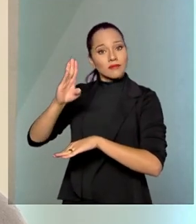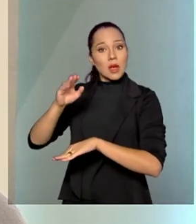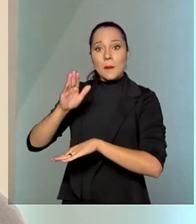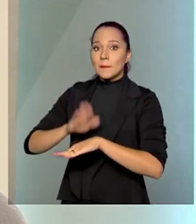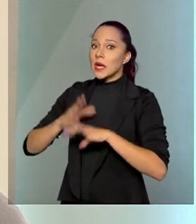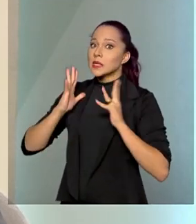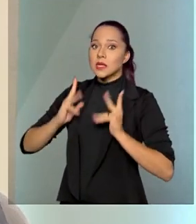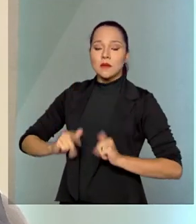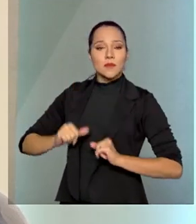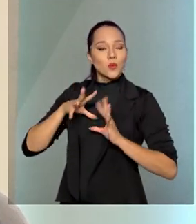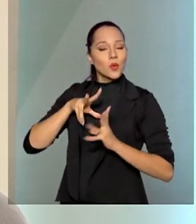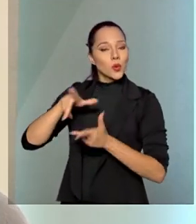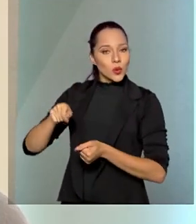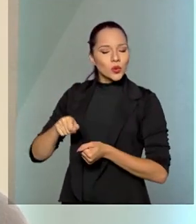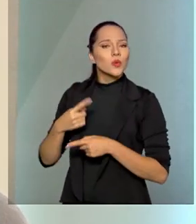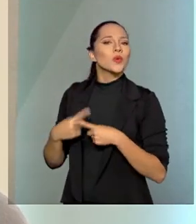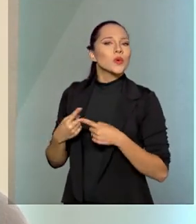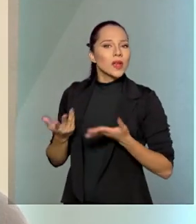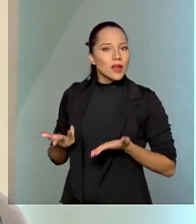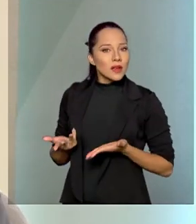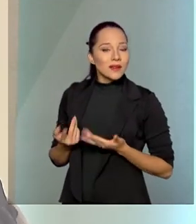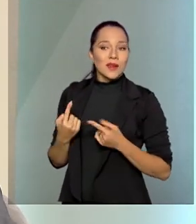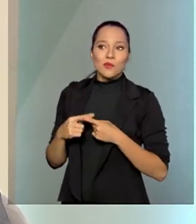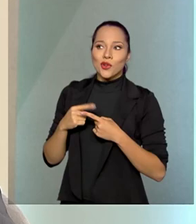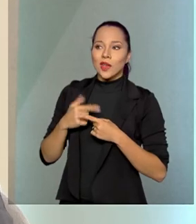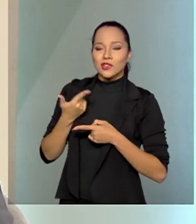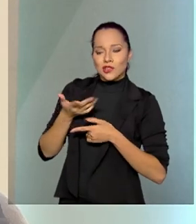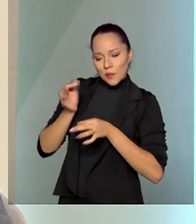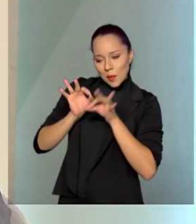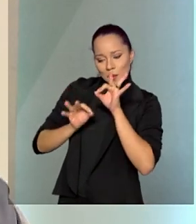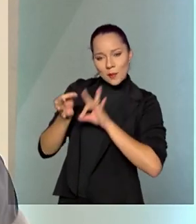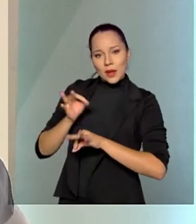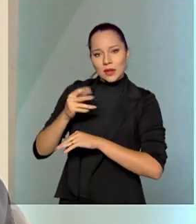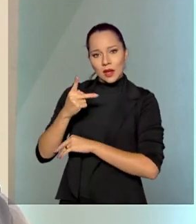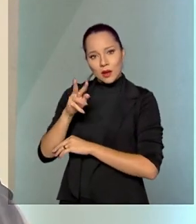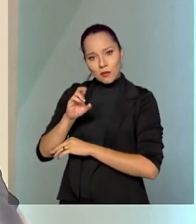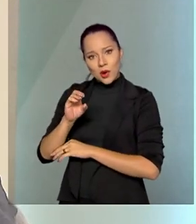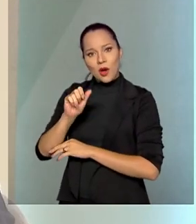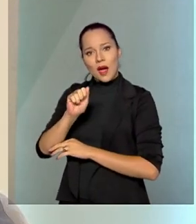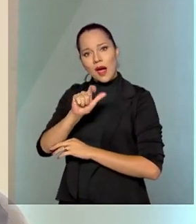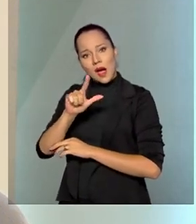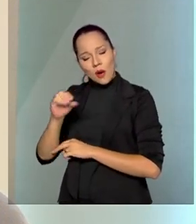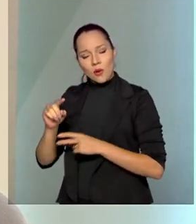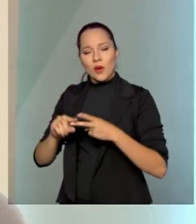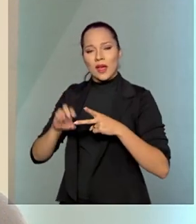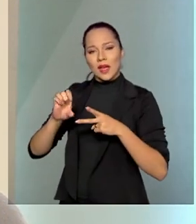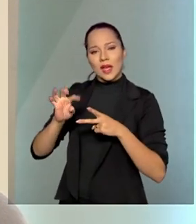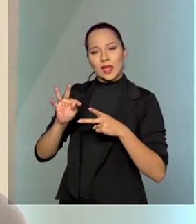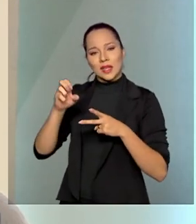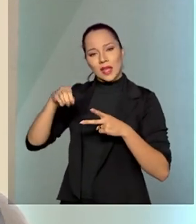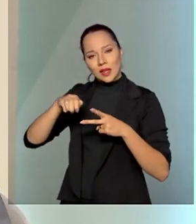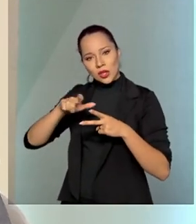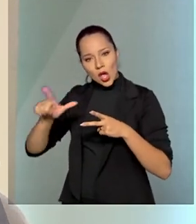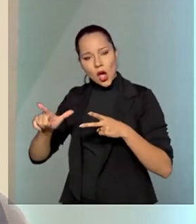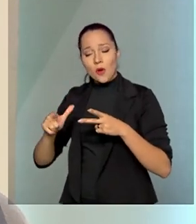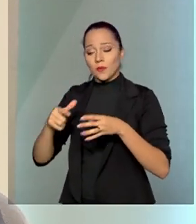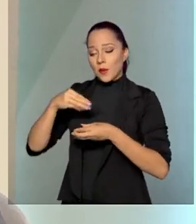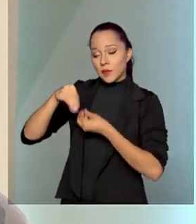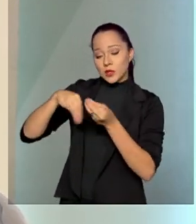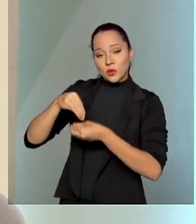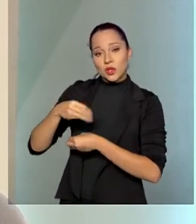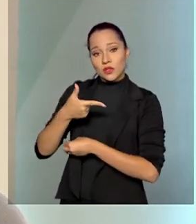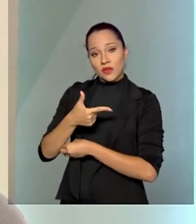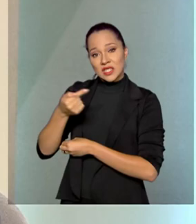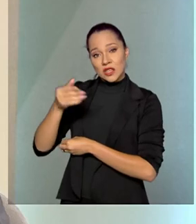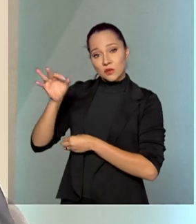mais limpa do mundo. Por quê? Porque nós desenvolvemos o proálcool, temos o etanol, uma mistura de 27%